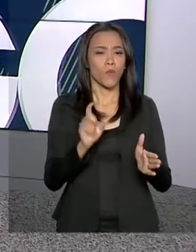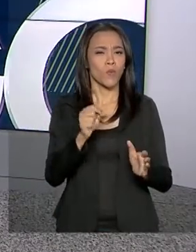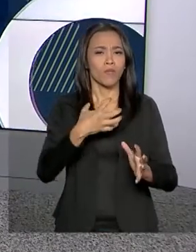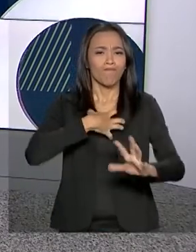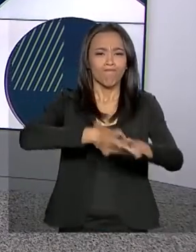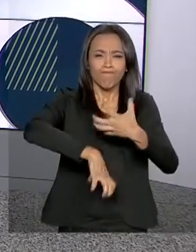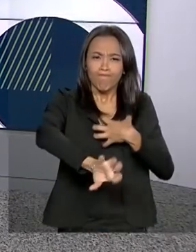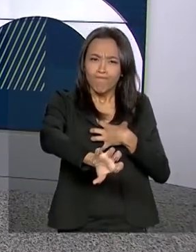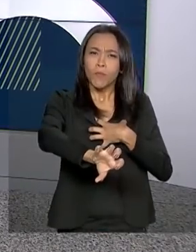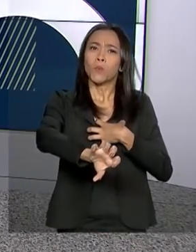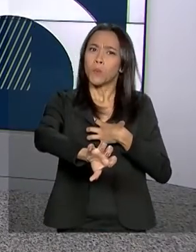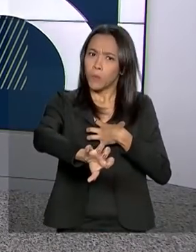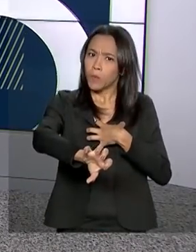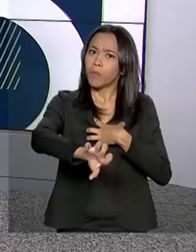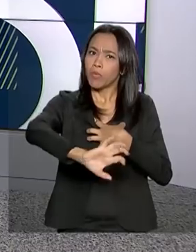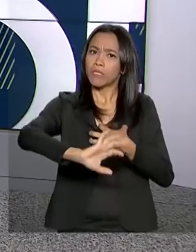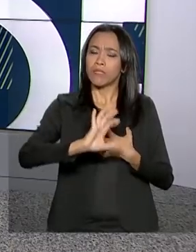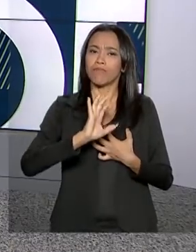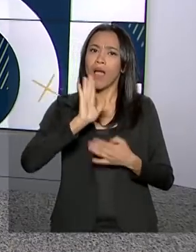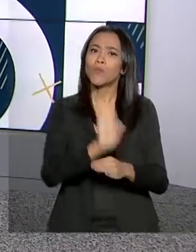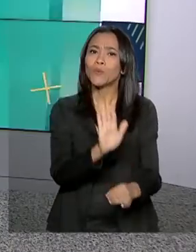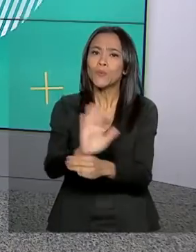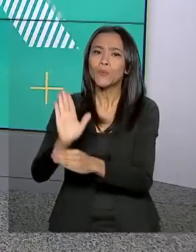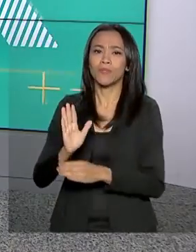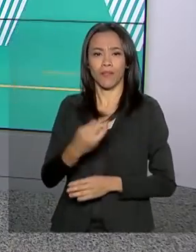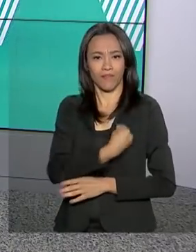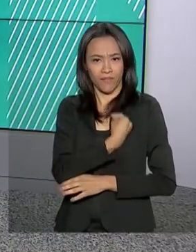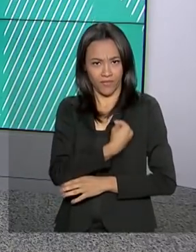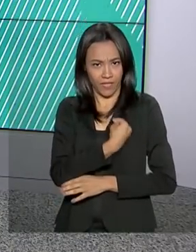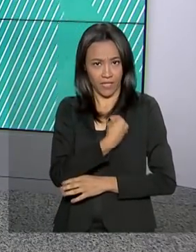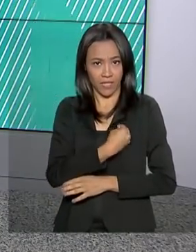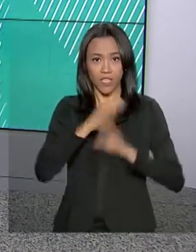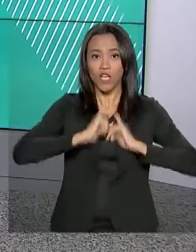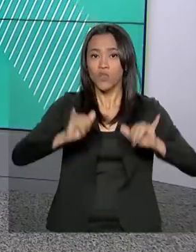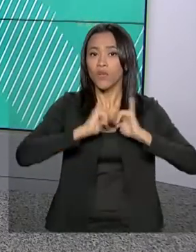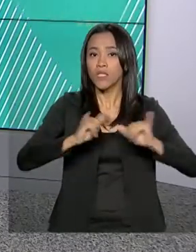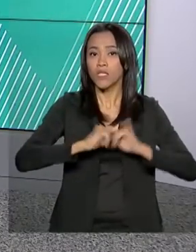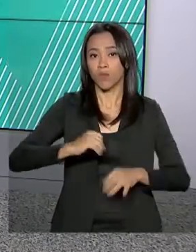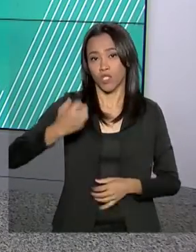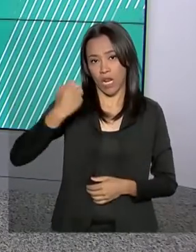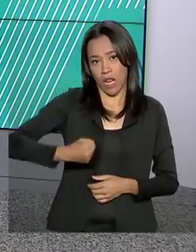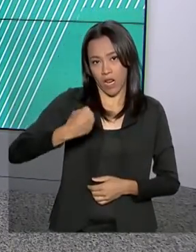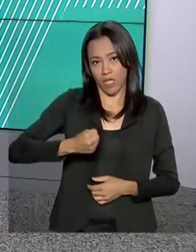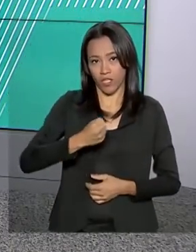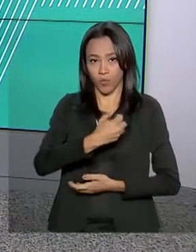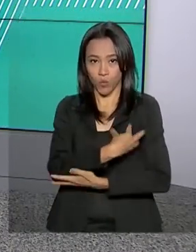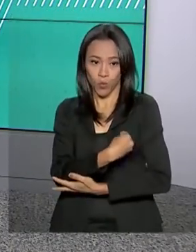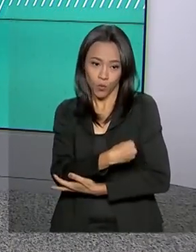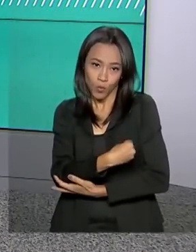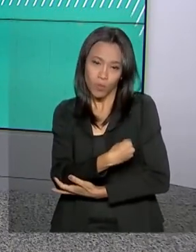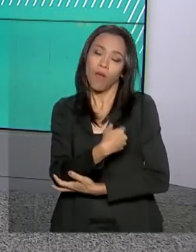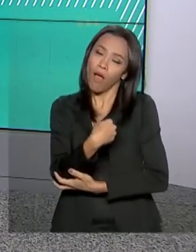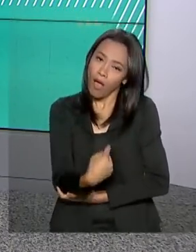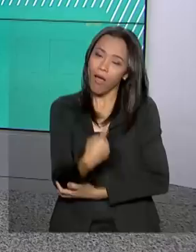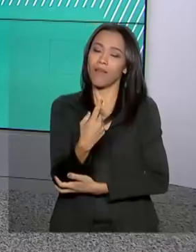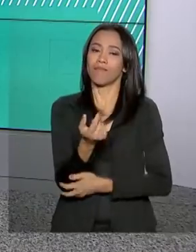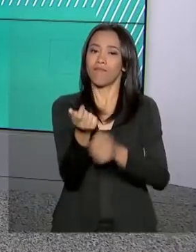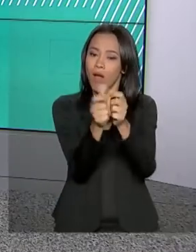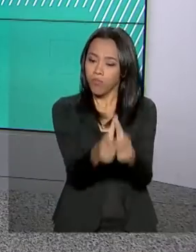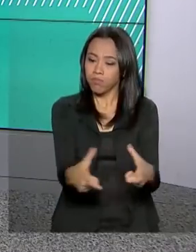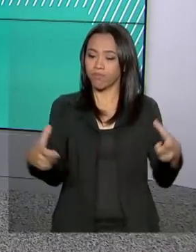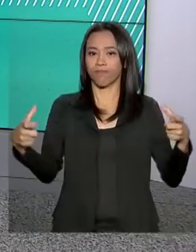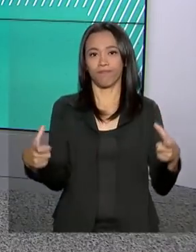solidariedade que pode salvar muitas vidas. A Campanha Nacional de Doação de Leite Materno deste ano quer aumentar o número de